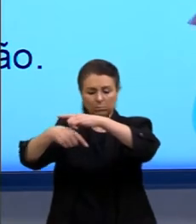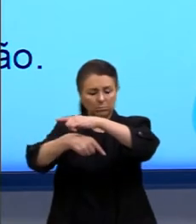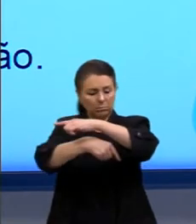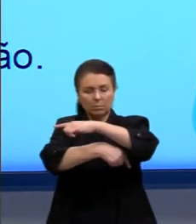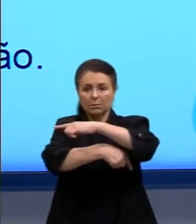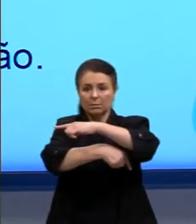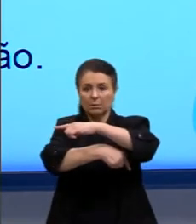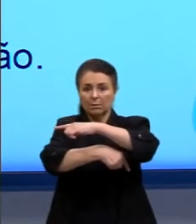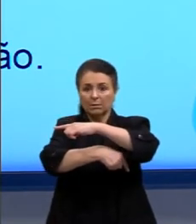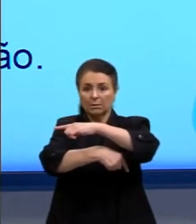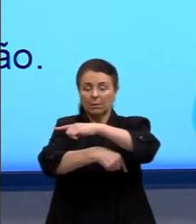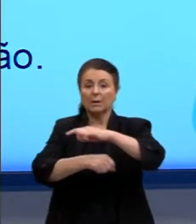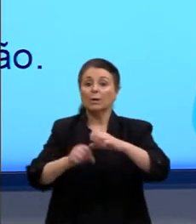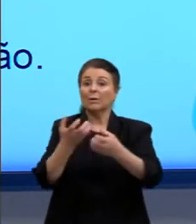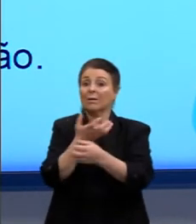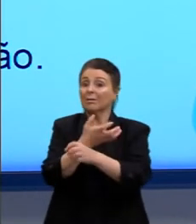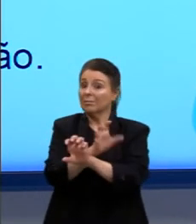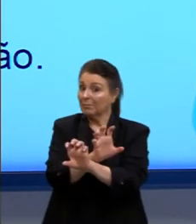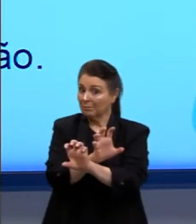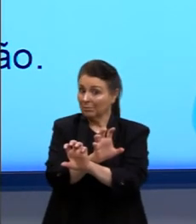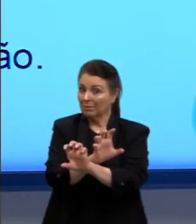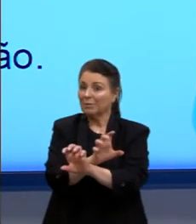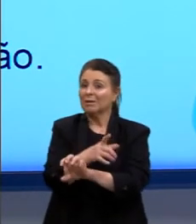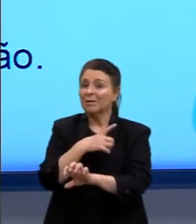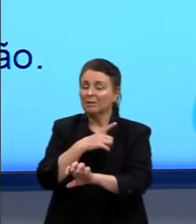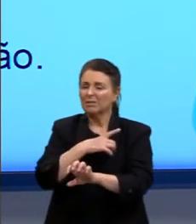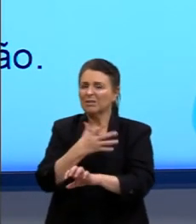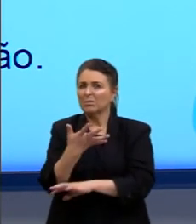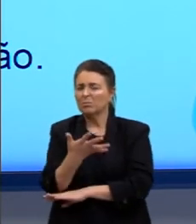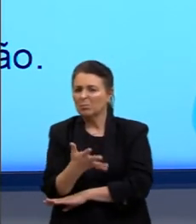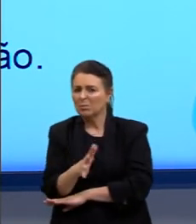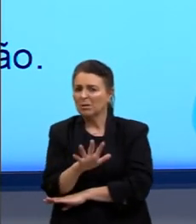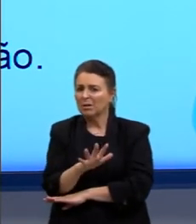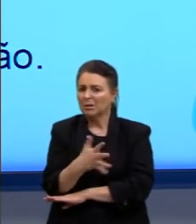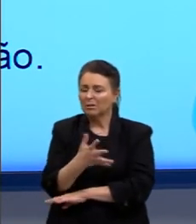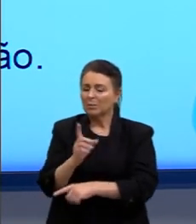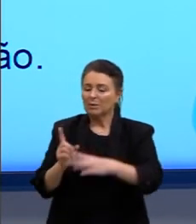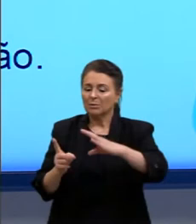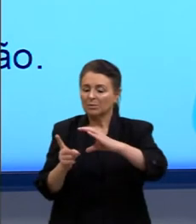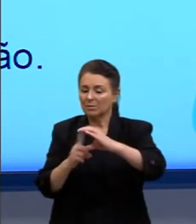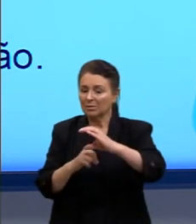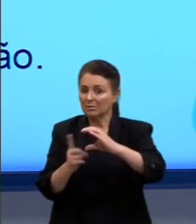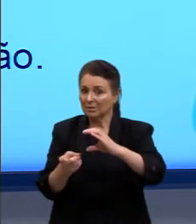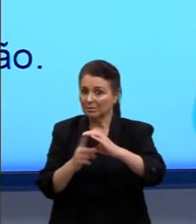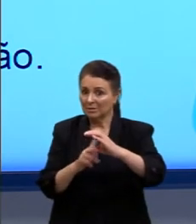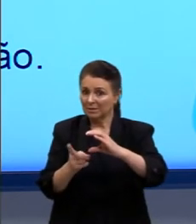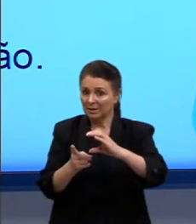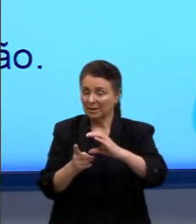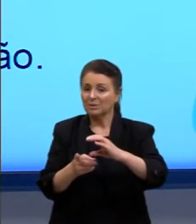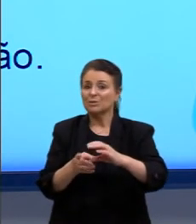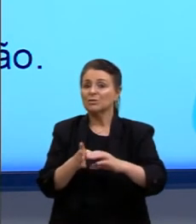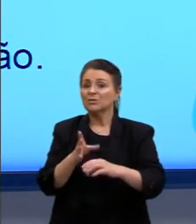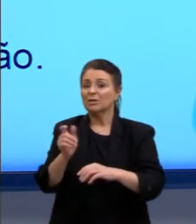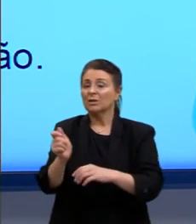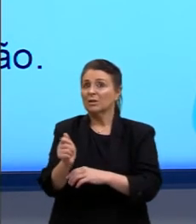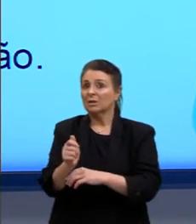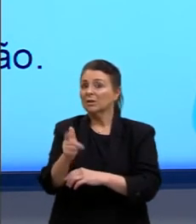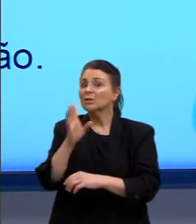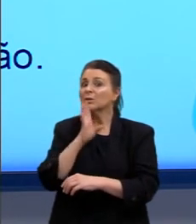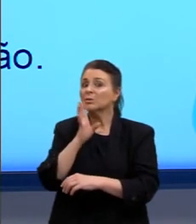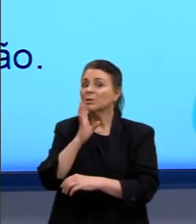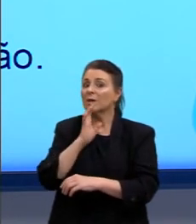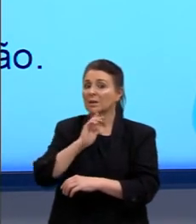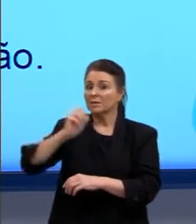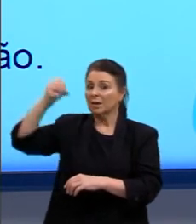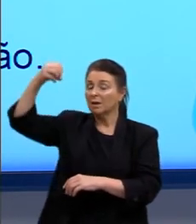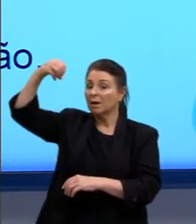quando ela está no vácuo, ela vai ter, então, aproximadamente aquela velocidade da luz que a gente conhece, né, um valor muito alto. Quando